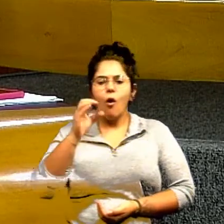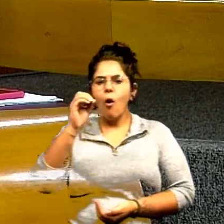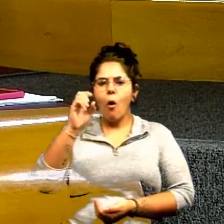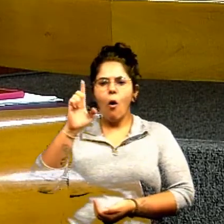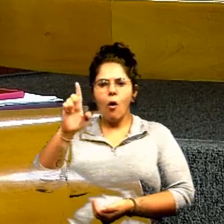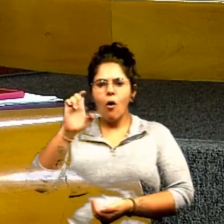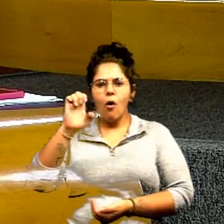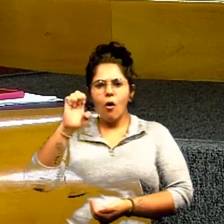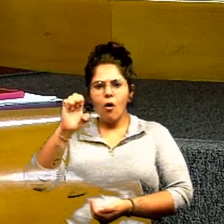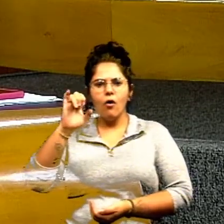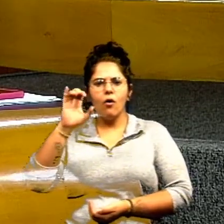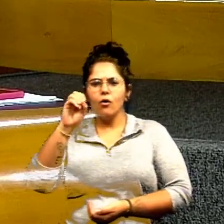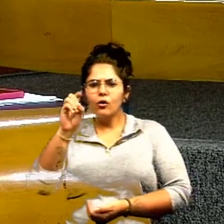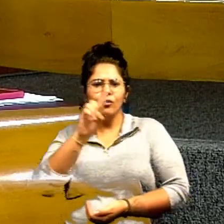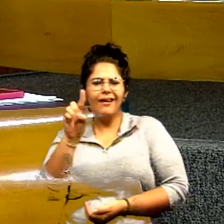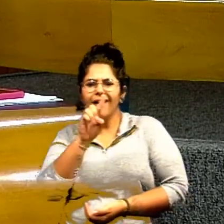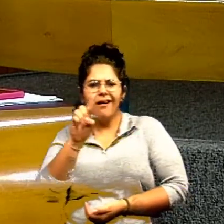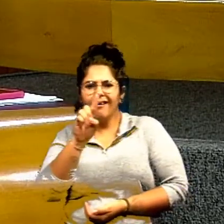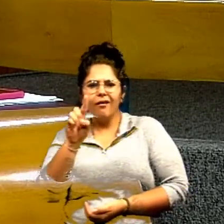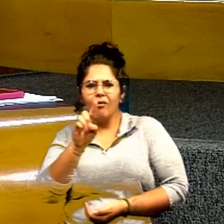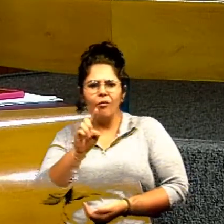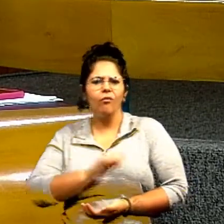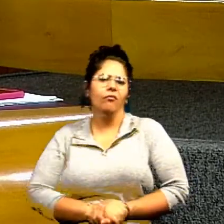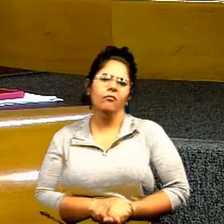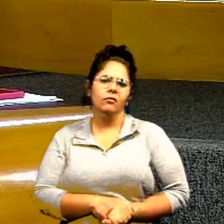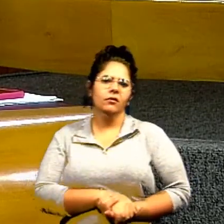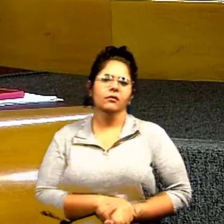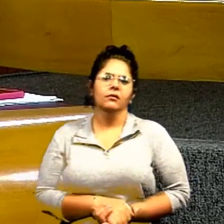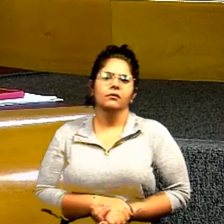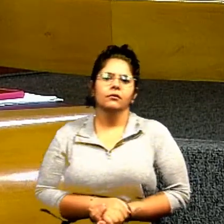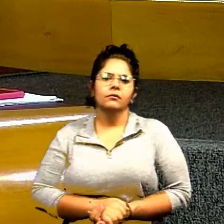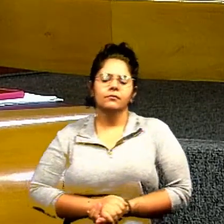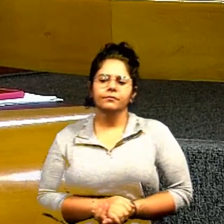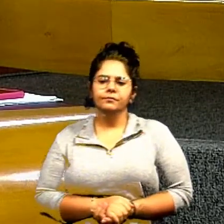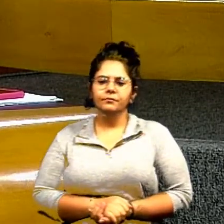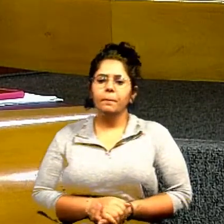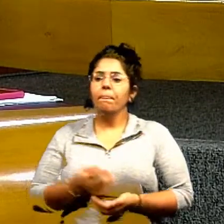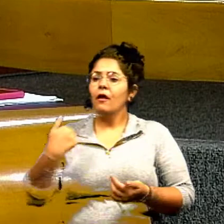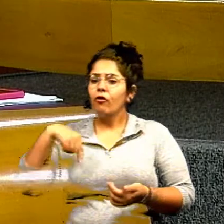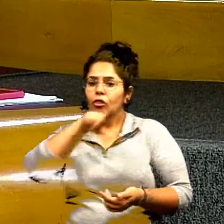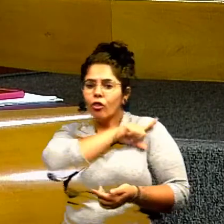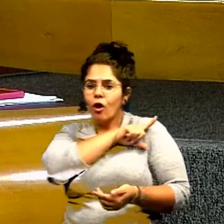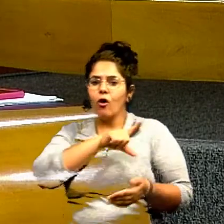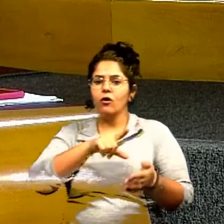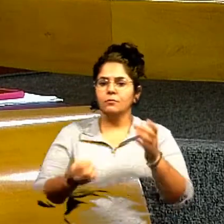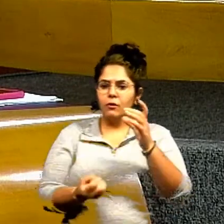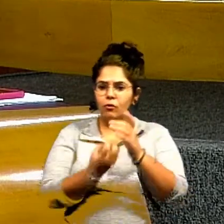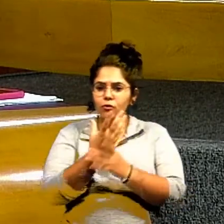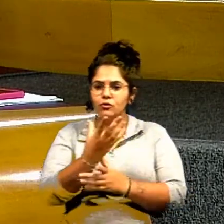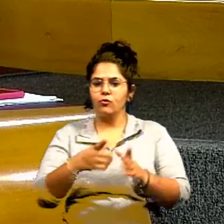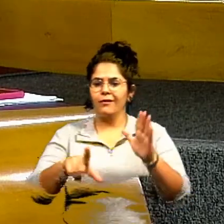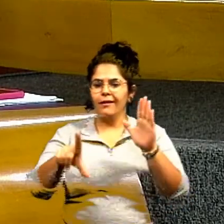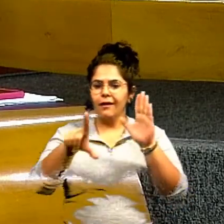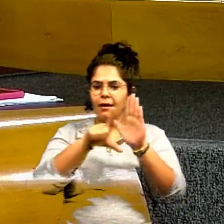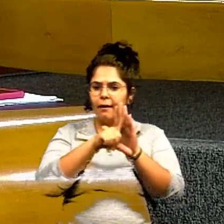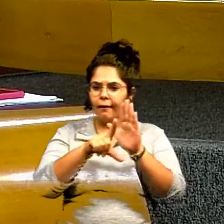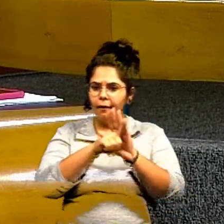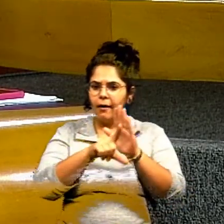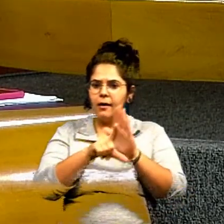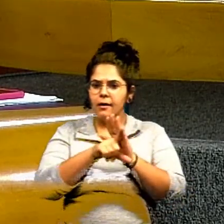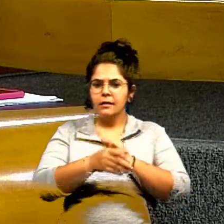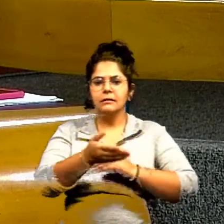inadequado nós estamos aqui para legislar construir leis que